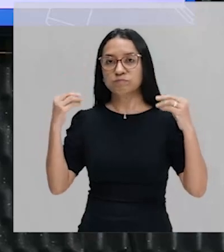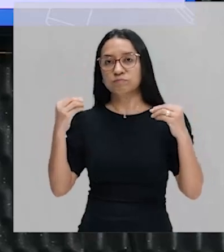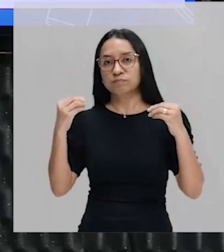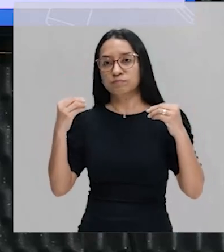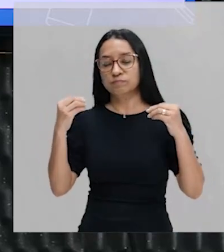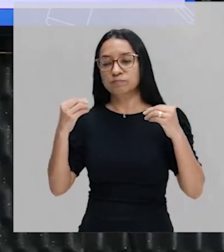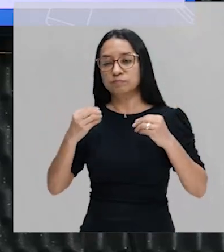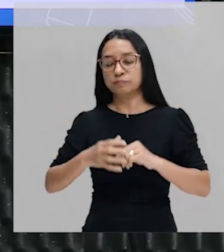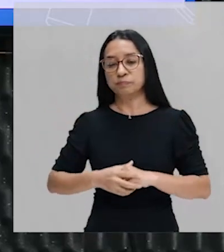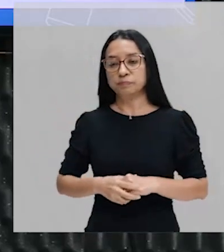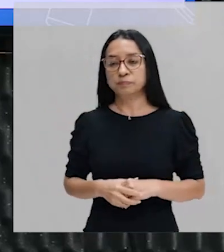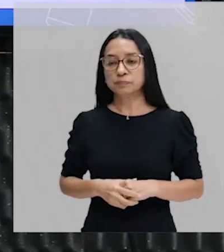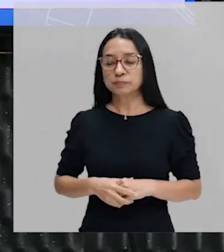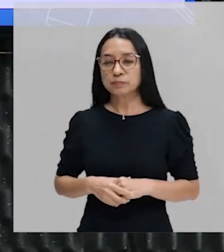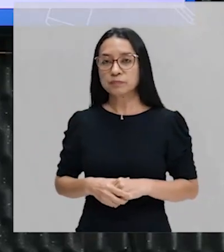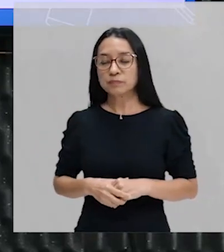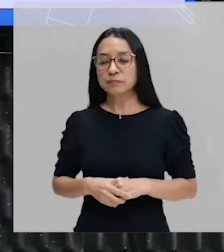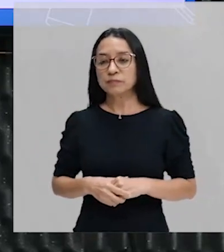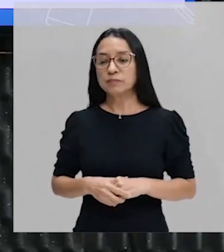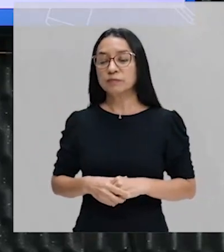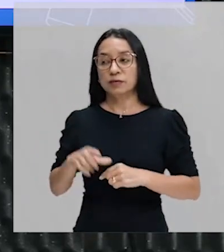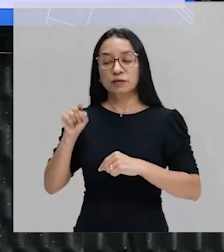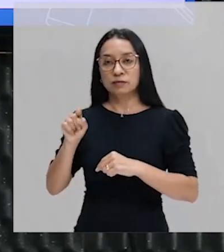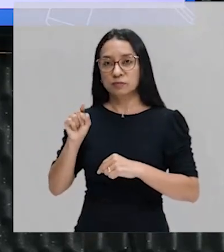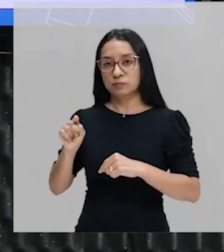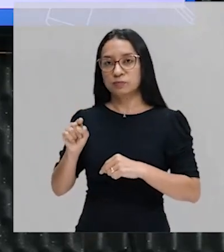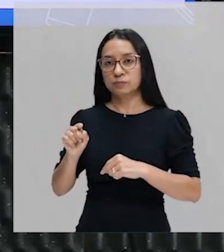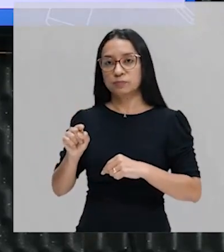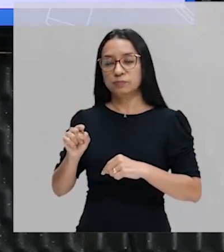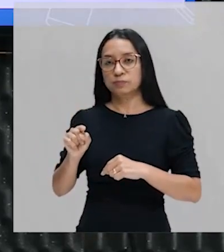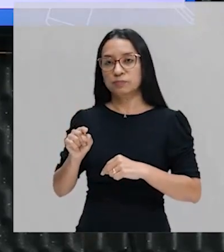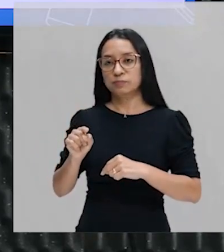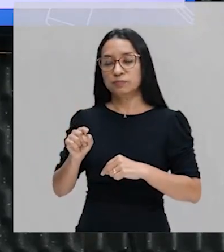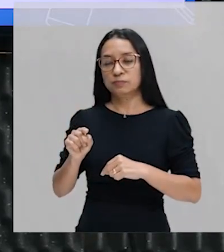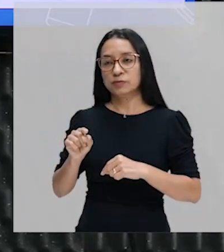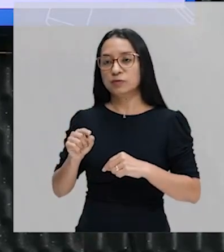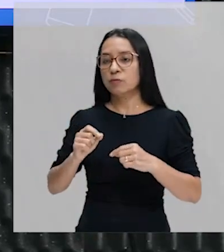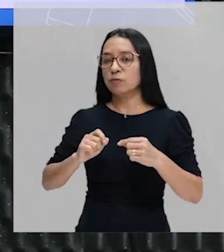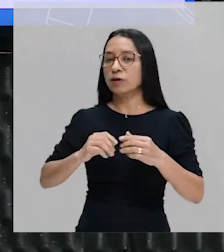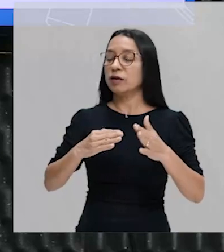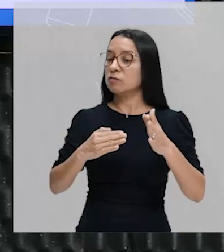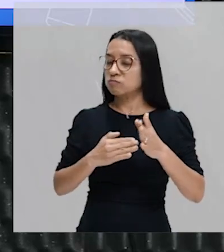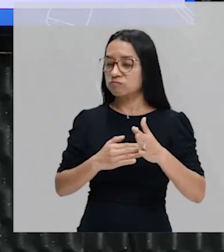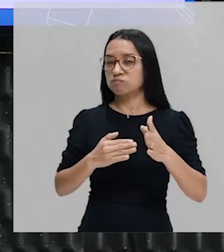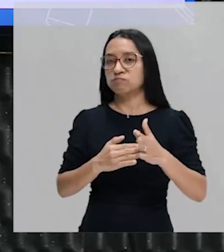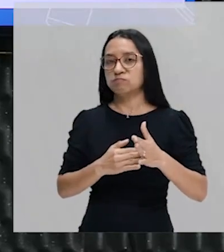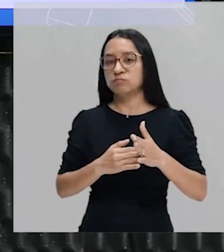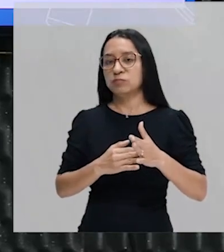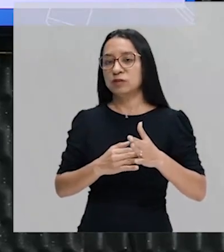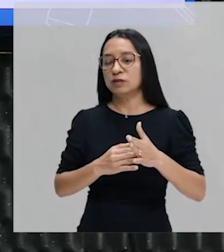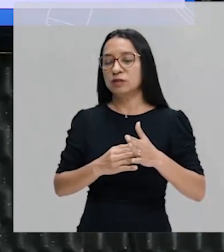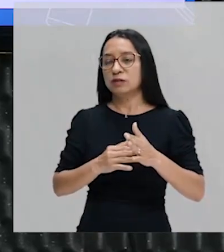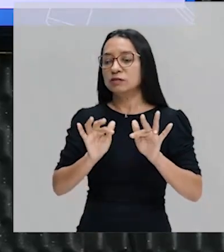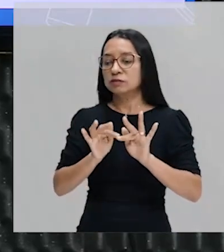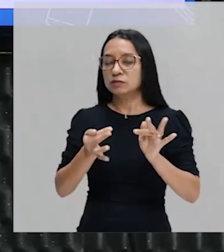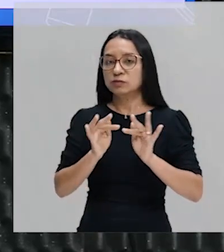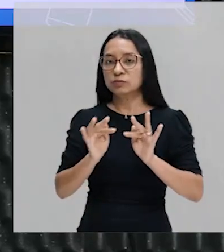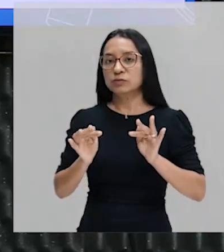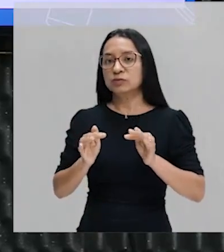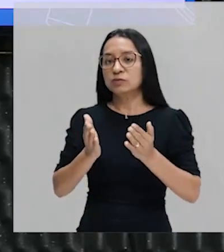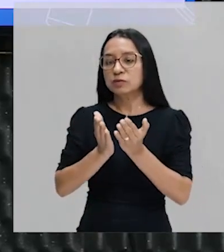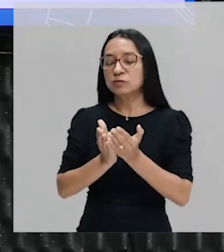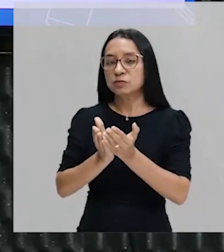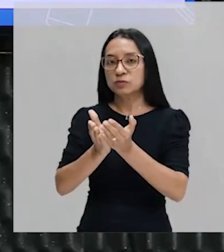flamengos, esses credores eles irão controlar simplesmente o